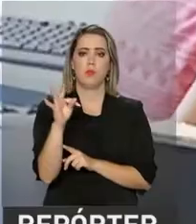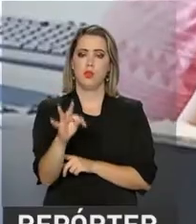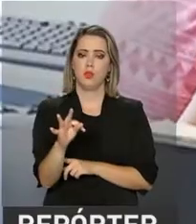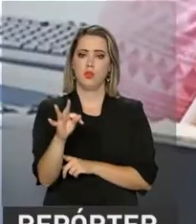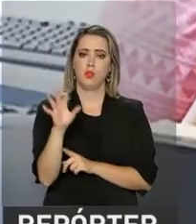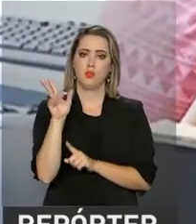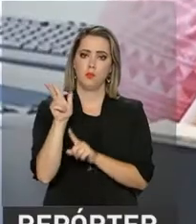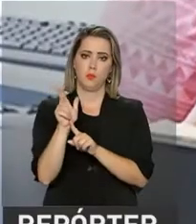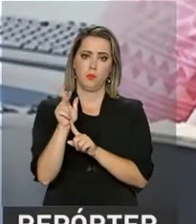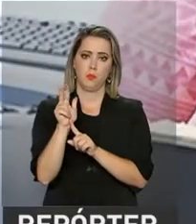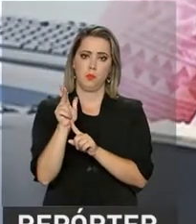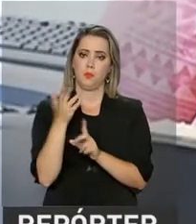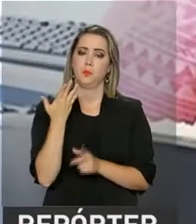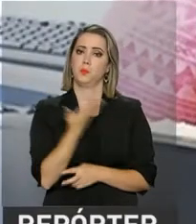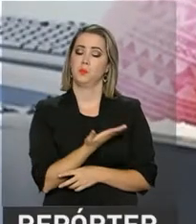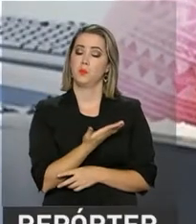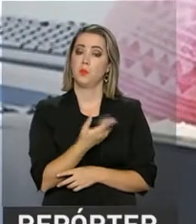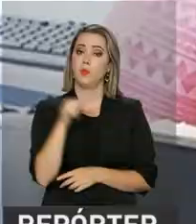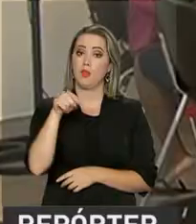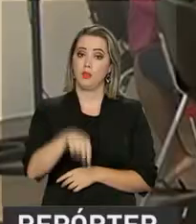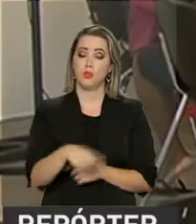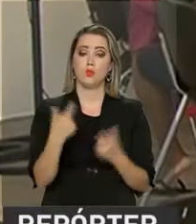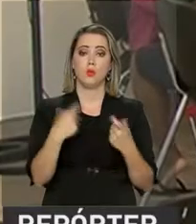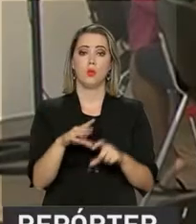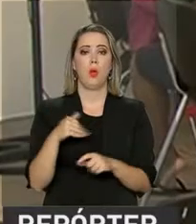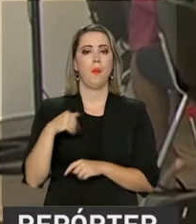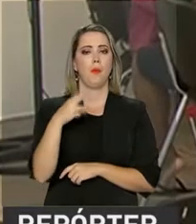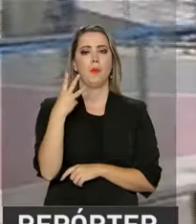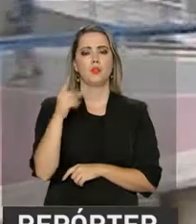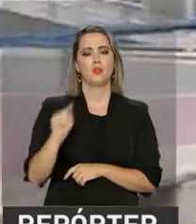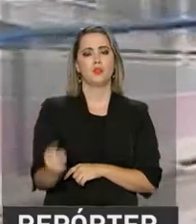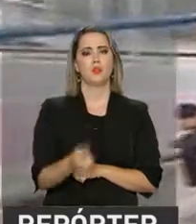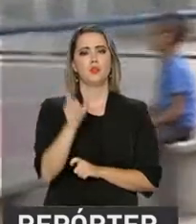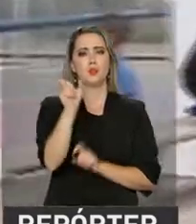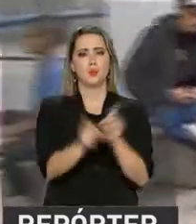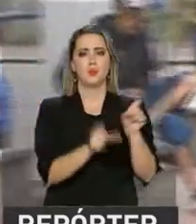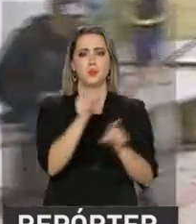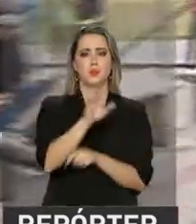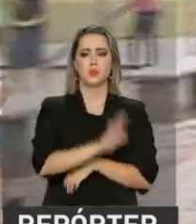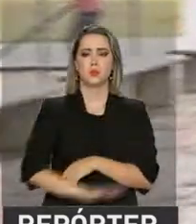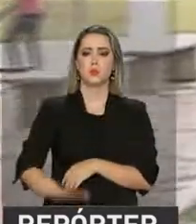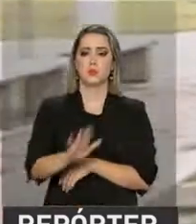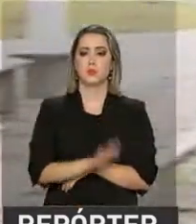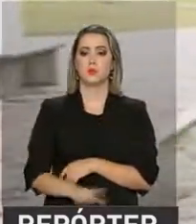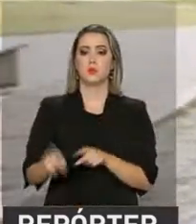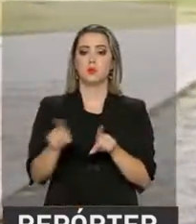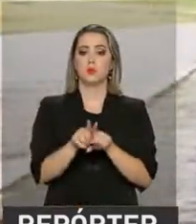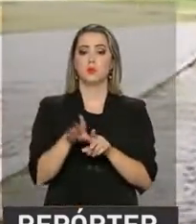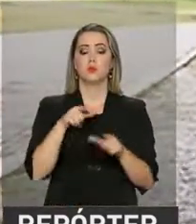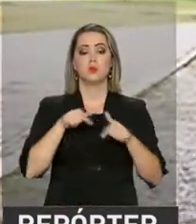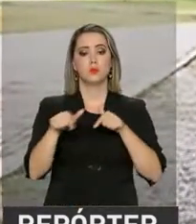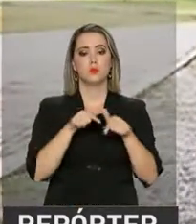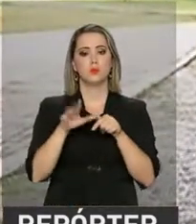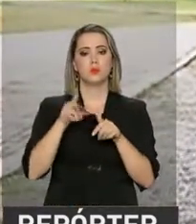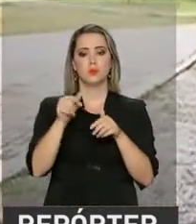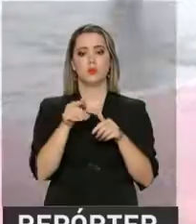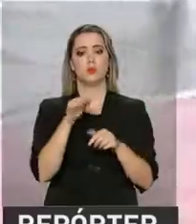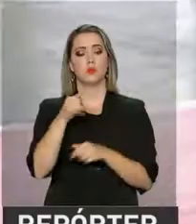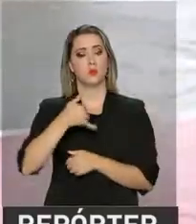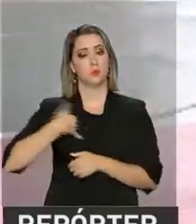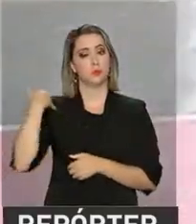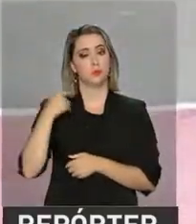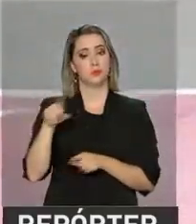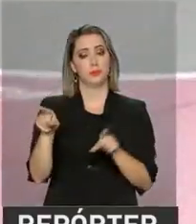Por este CEL passam por mês em média 3 mil pessoas. A maioria crianças, mas tem atividades para todas as idades.